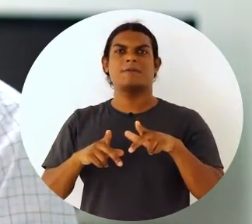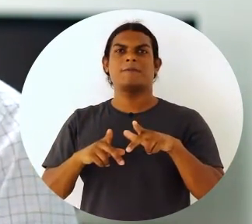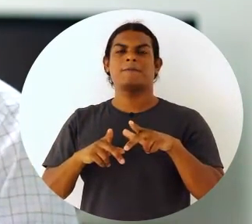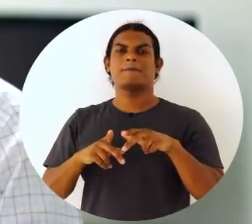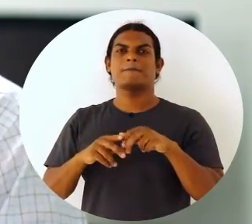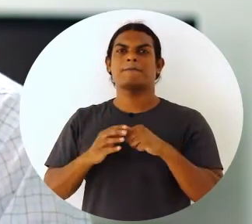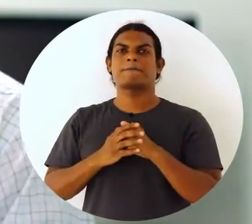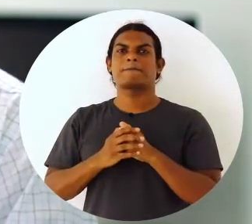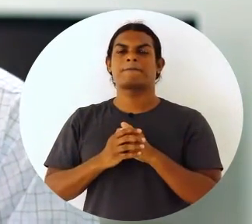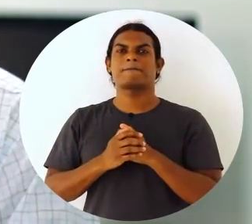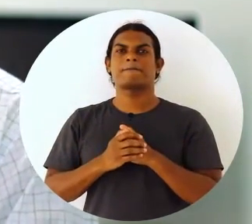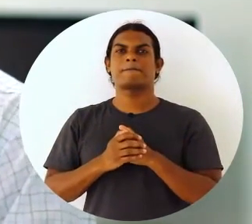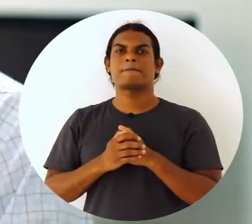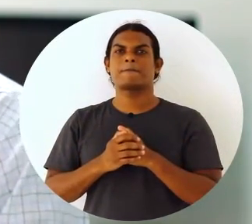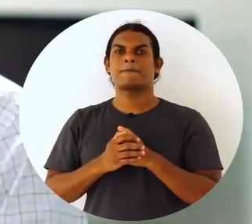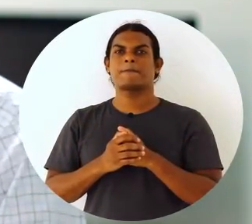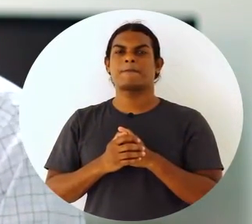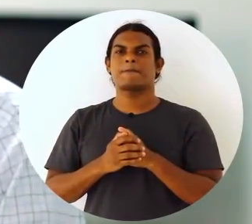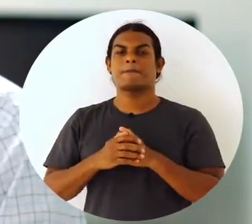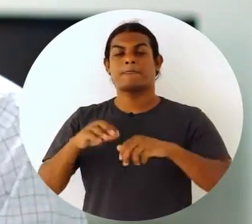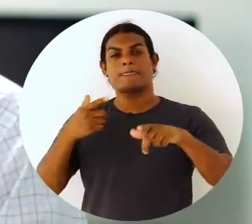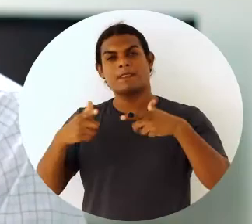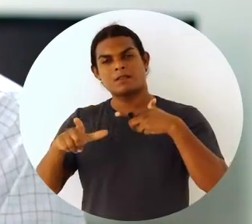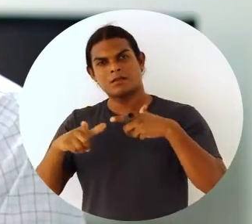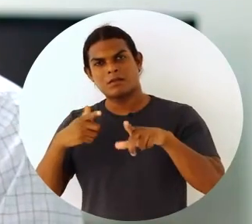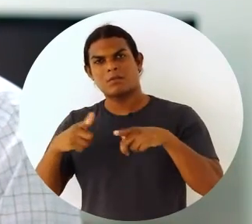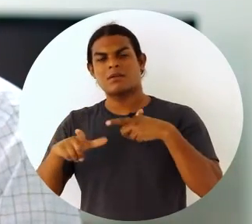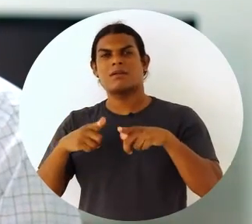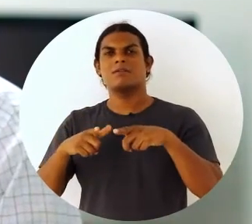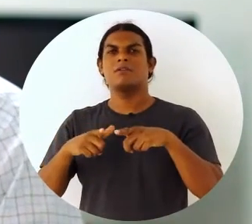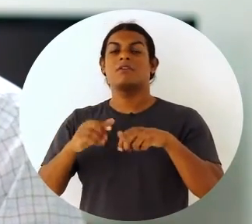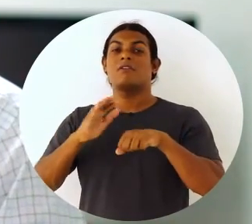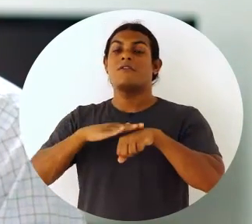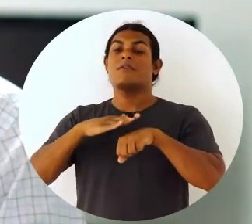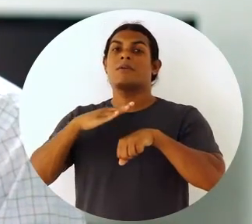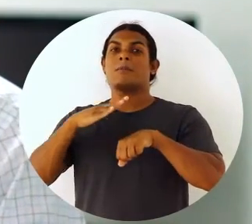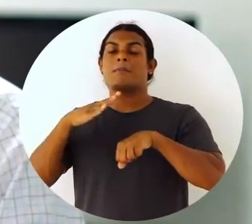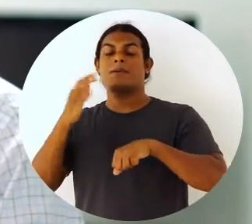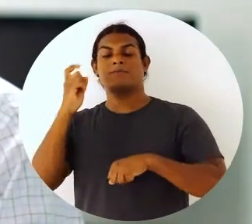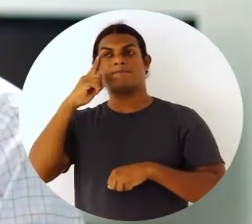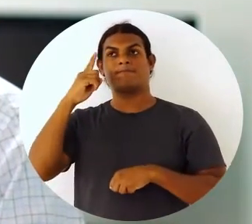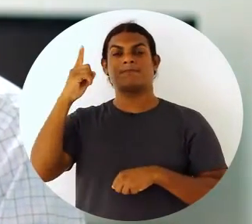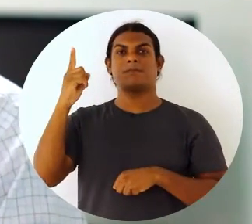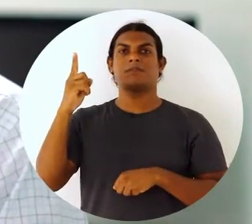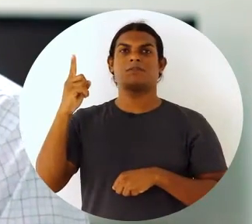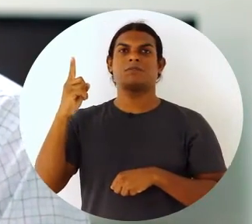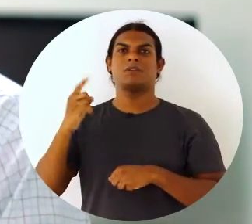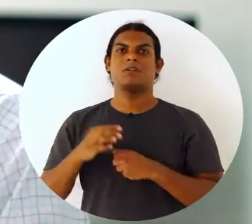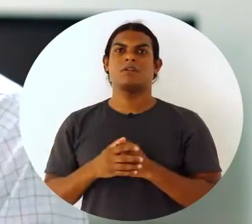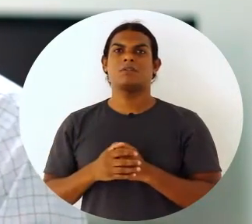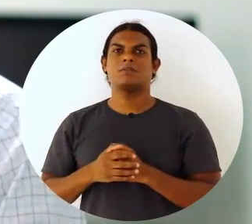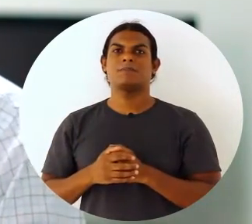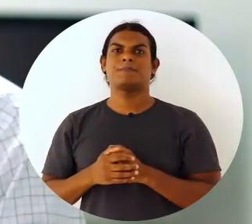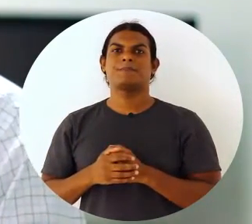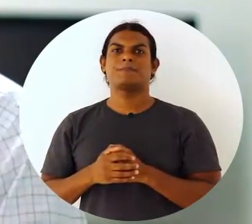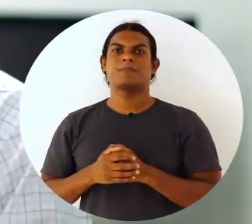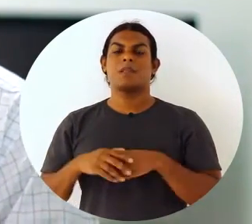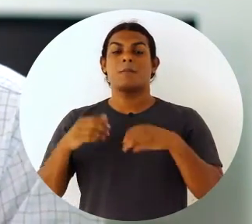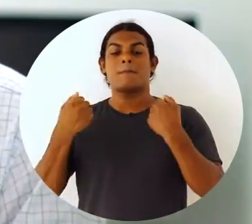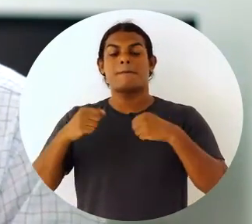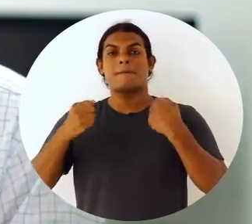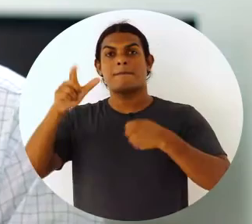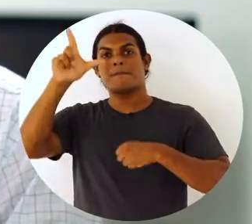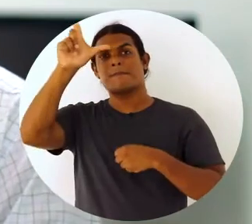autônomo no seu processo, o trabalho de repente for mais criativo e ele precisar, de fato, exercer essa autonomia, ele precisa de um líder